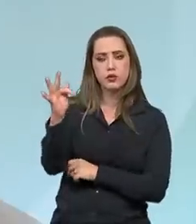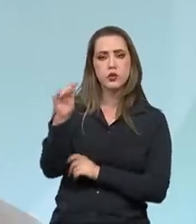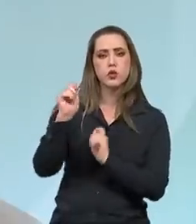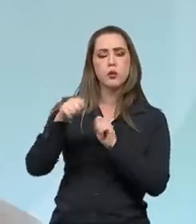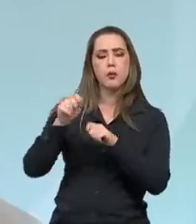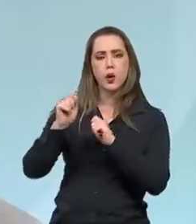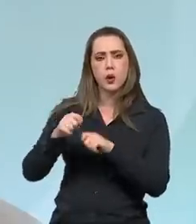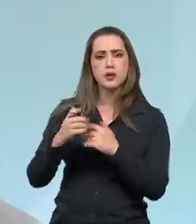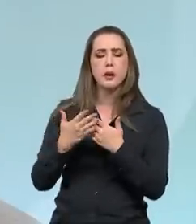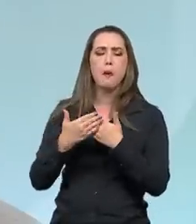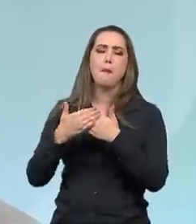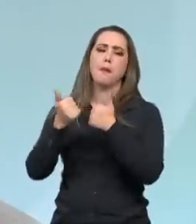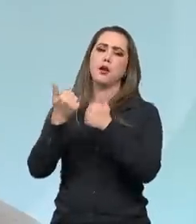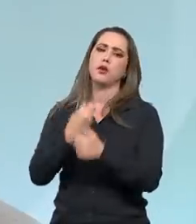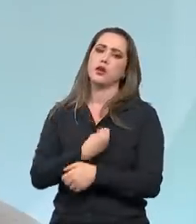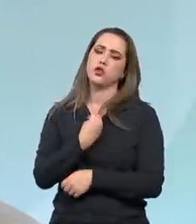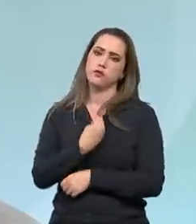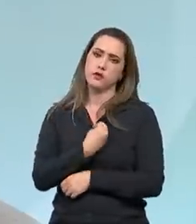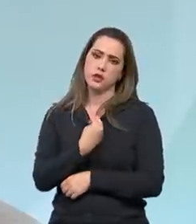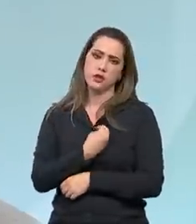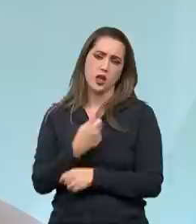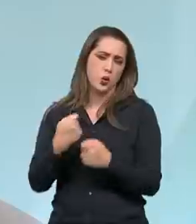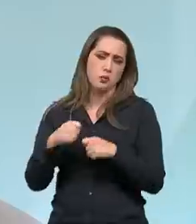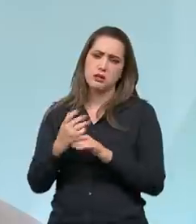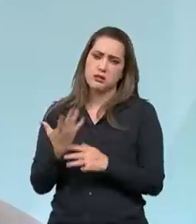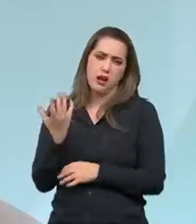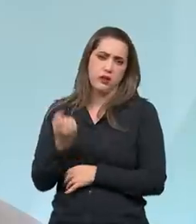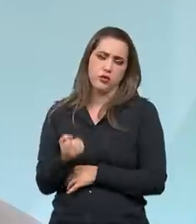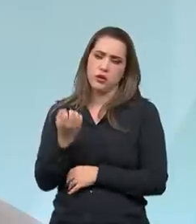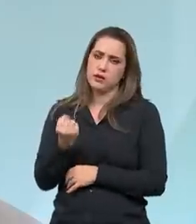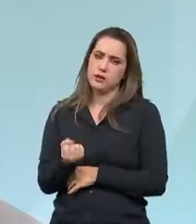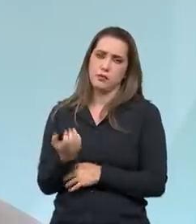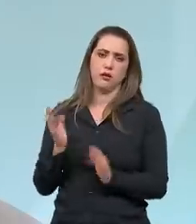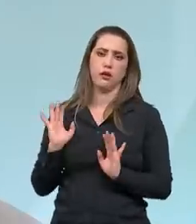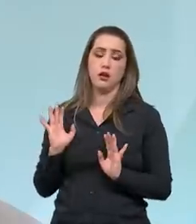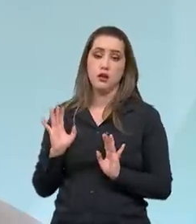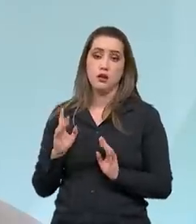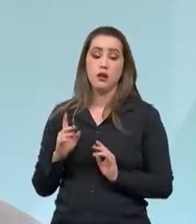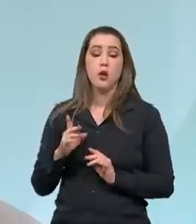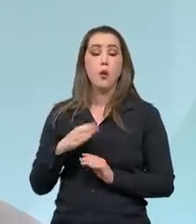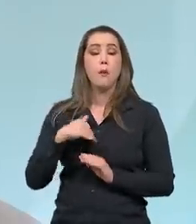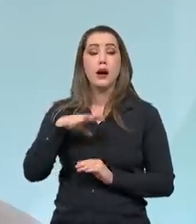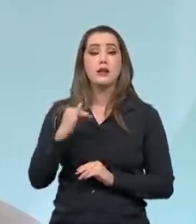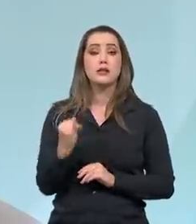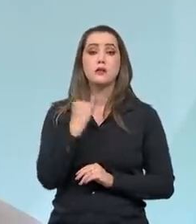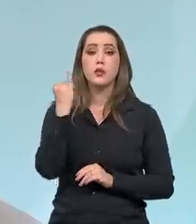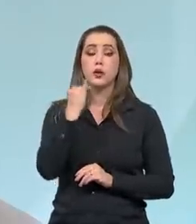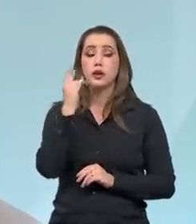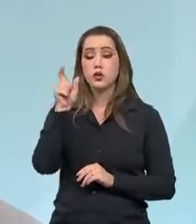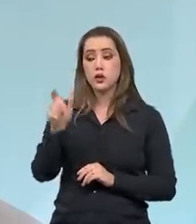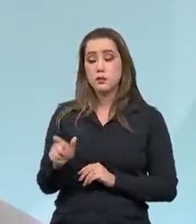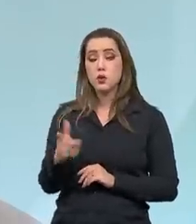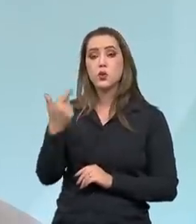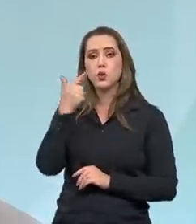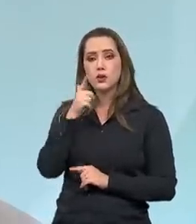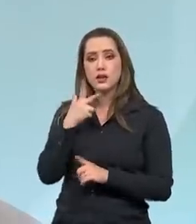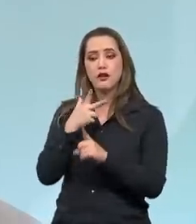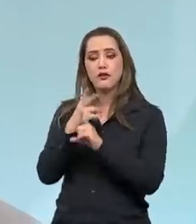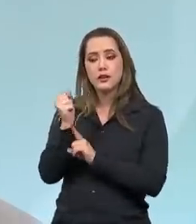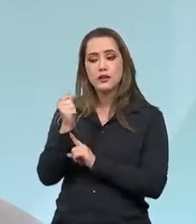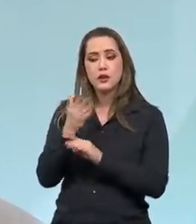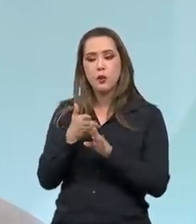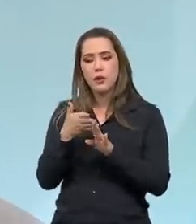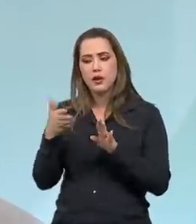social, deixar o programa. O maior sucesso de um programa social é fazer com que as pessoas superem as suas